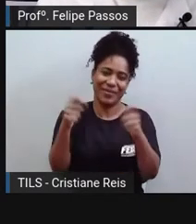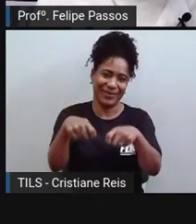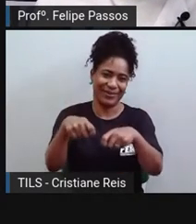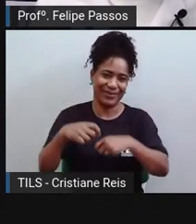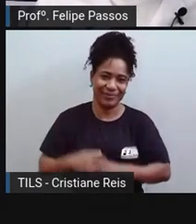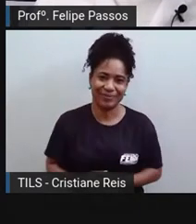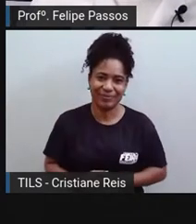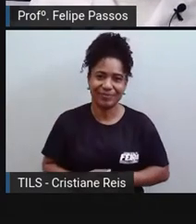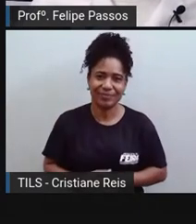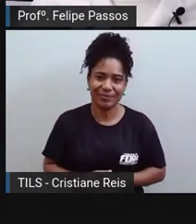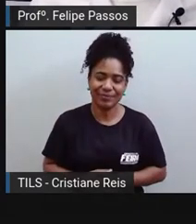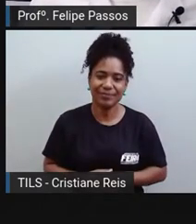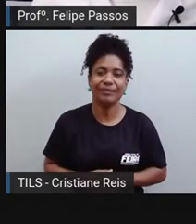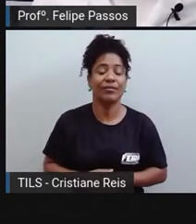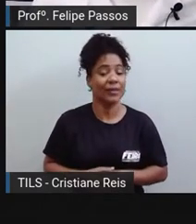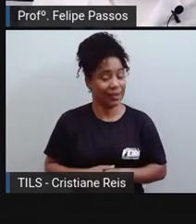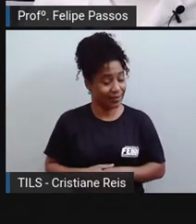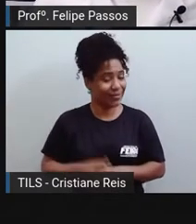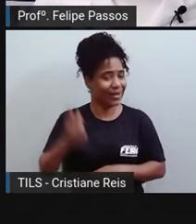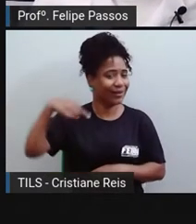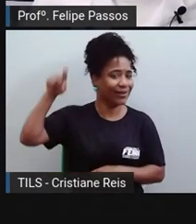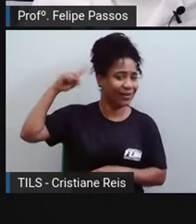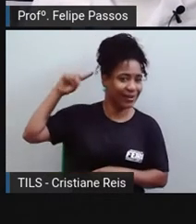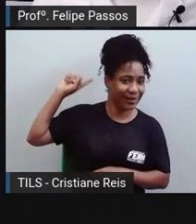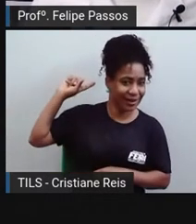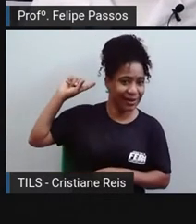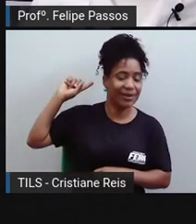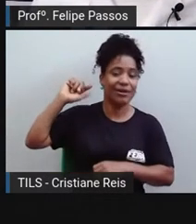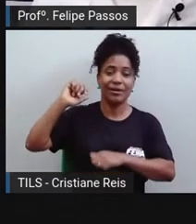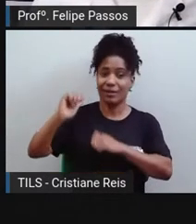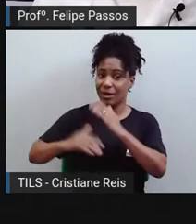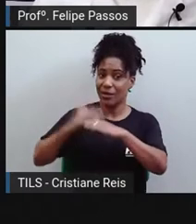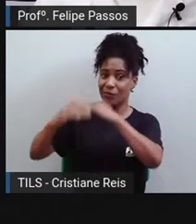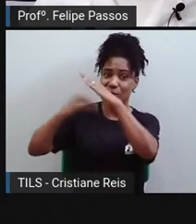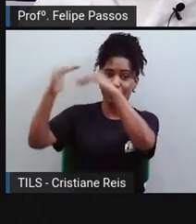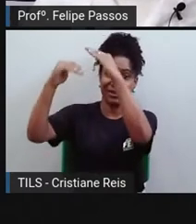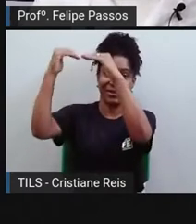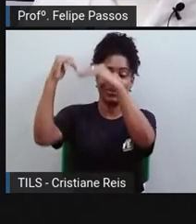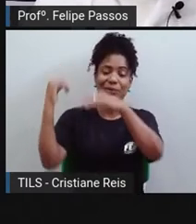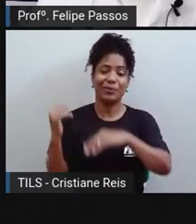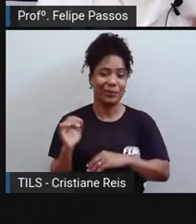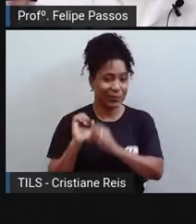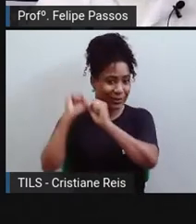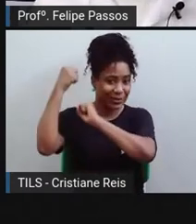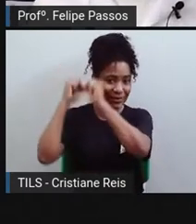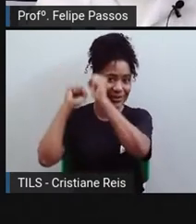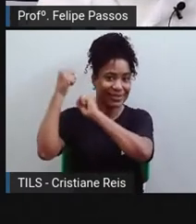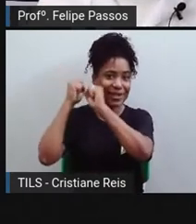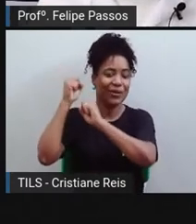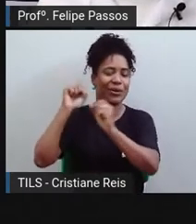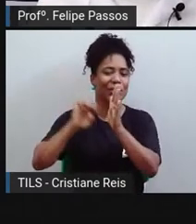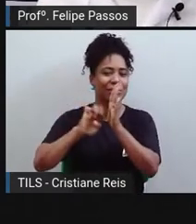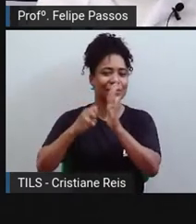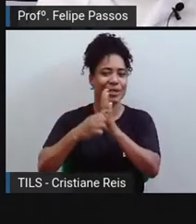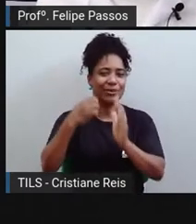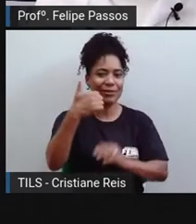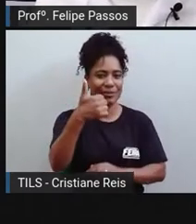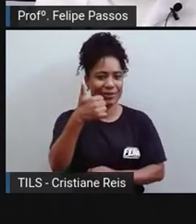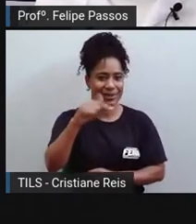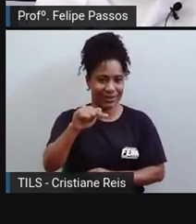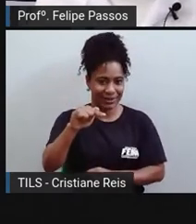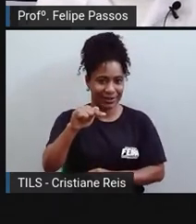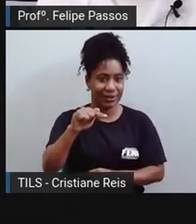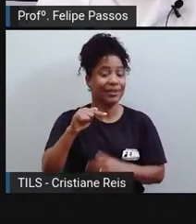E lá na Revolução Industrial, que aconteceu no século XVII, a gente tem um boom no uso de energias no